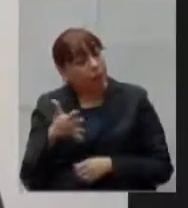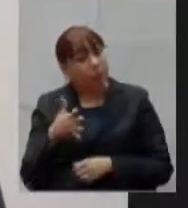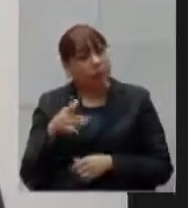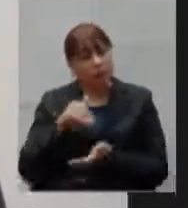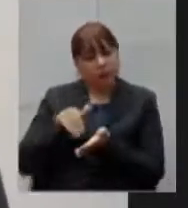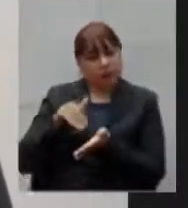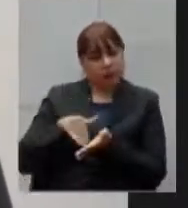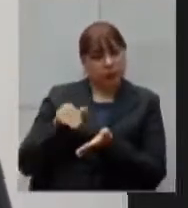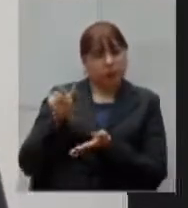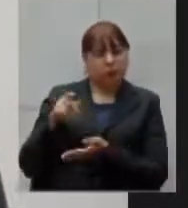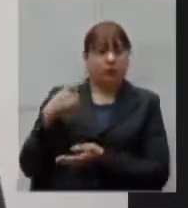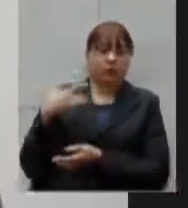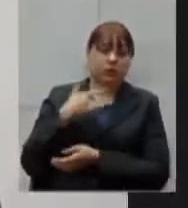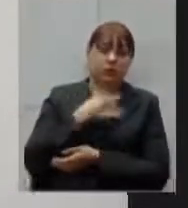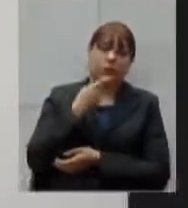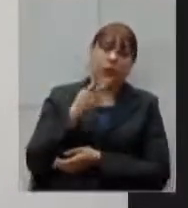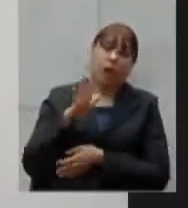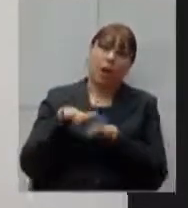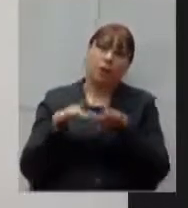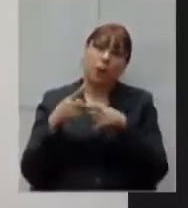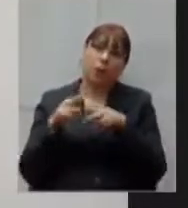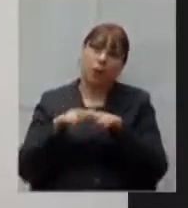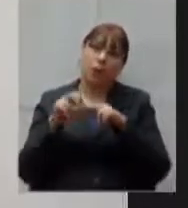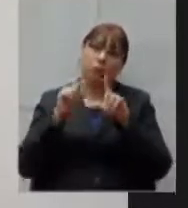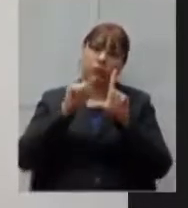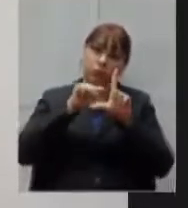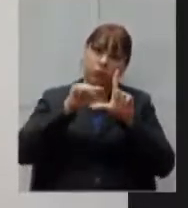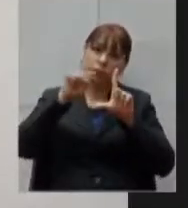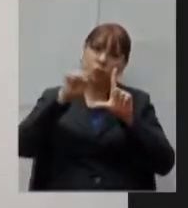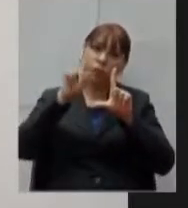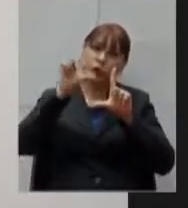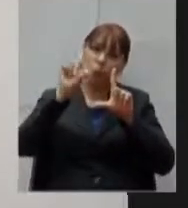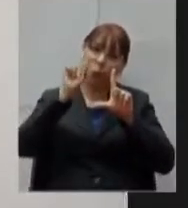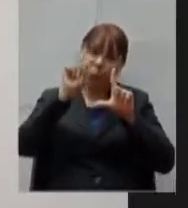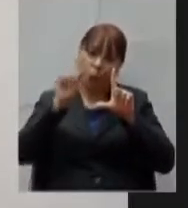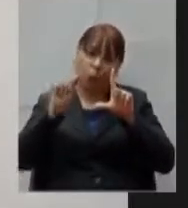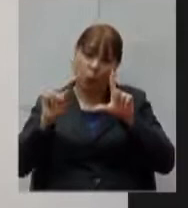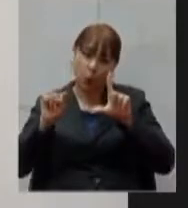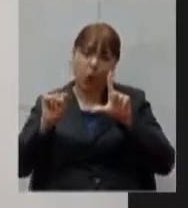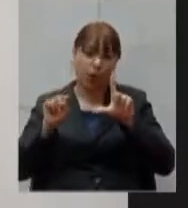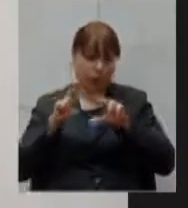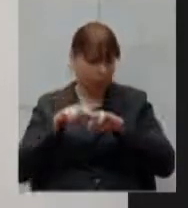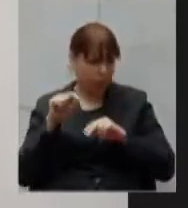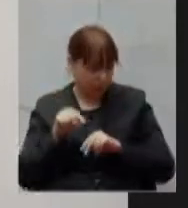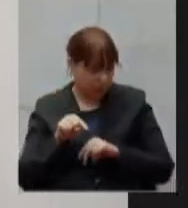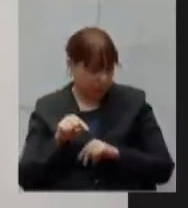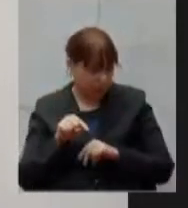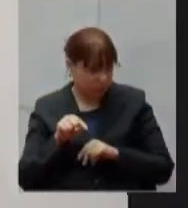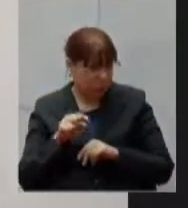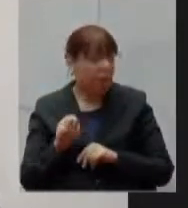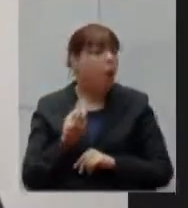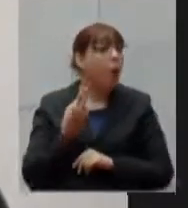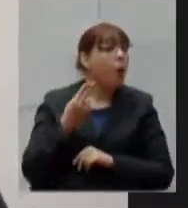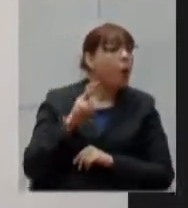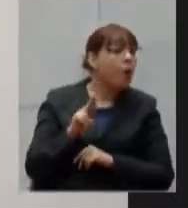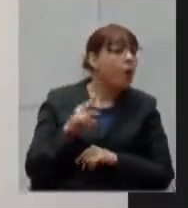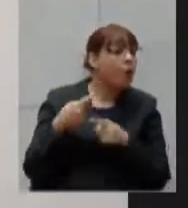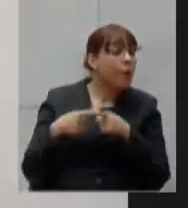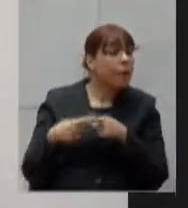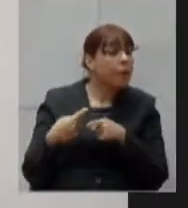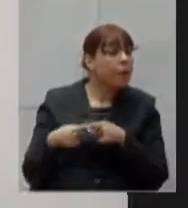secretário falou que foi em função do achatamento da curva eu queria saber se foi em função do achatamento da curva ou em função de alguma